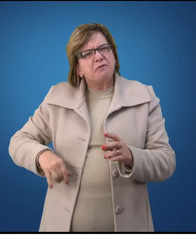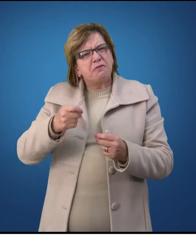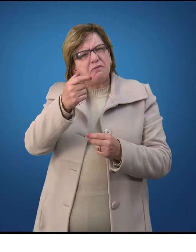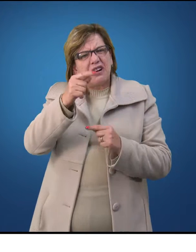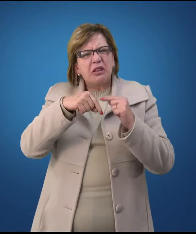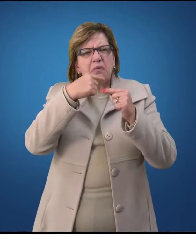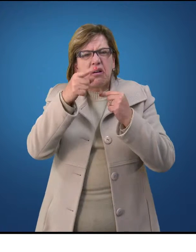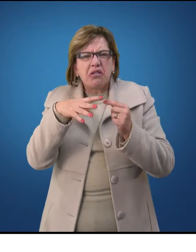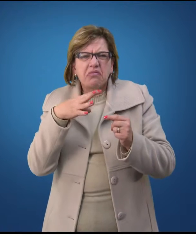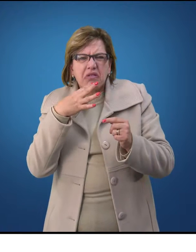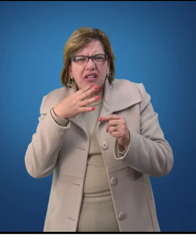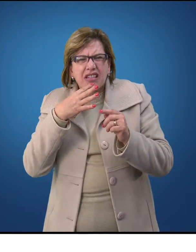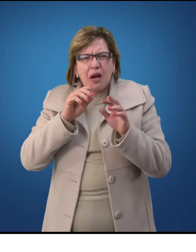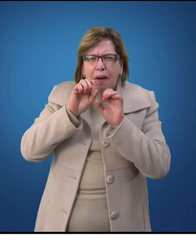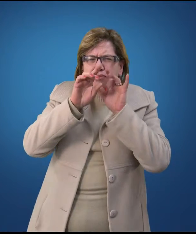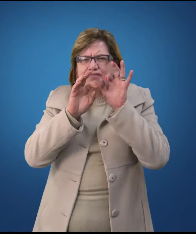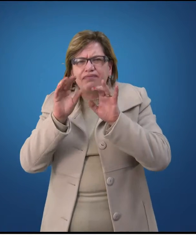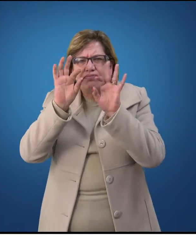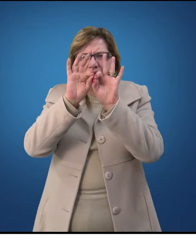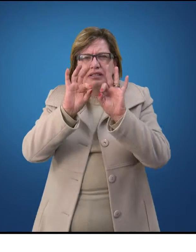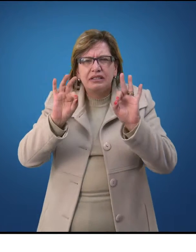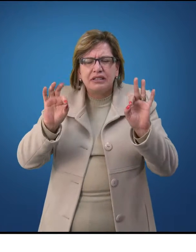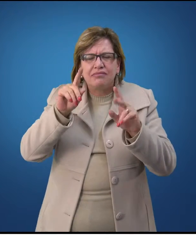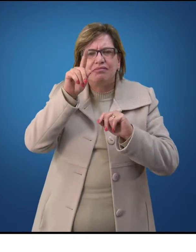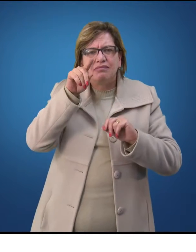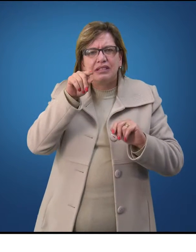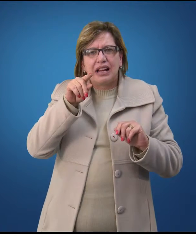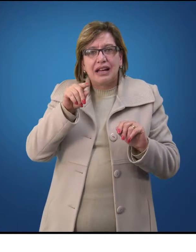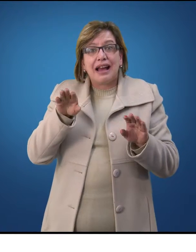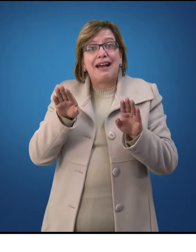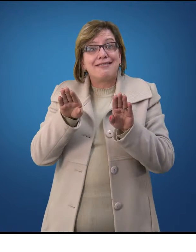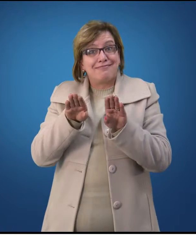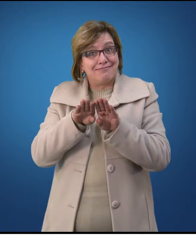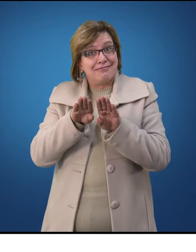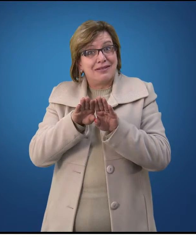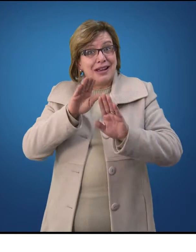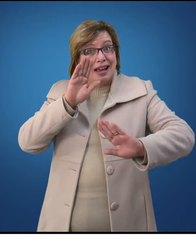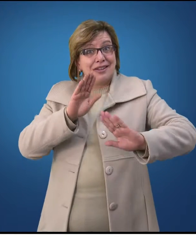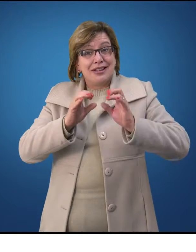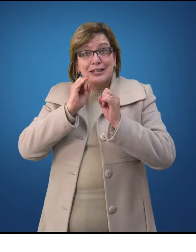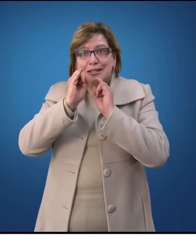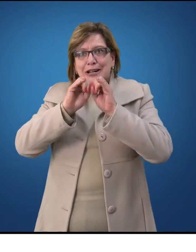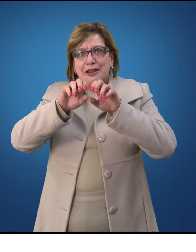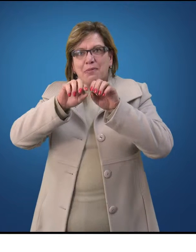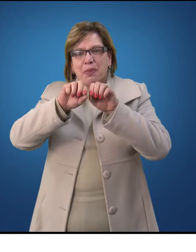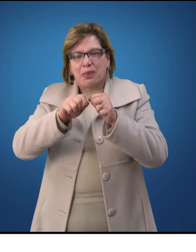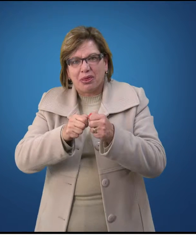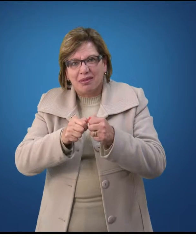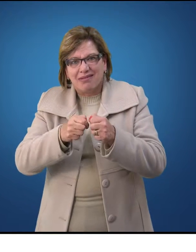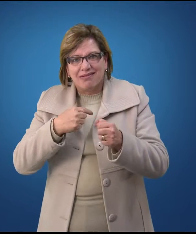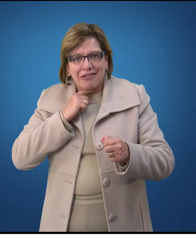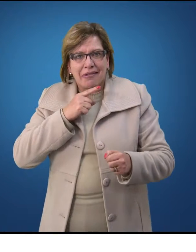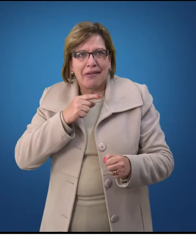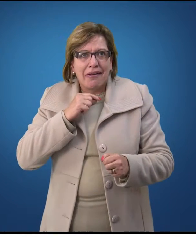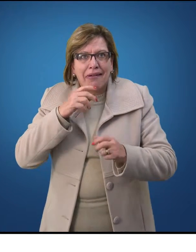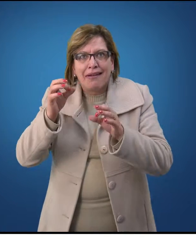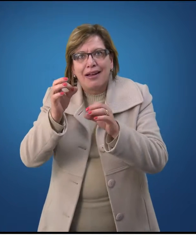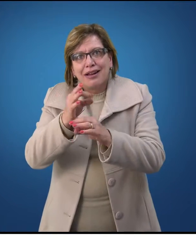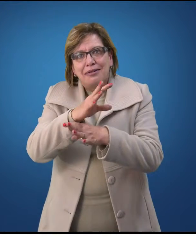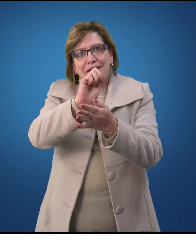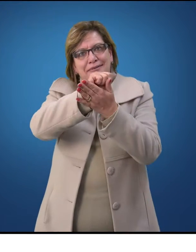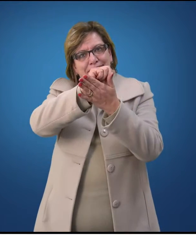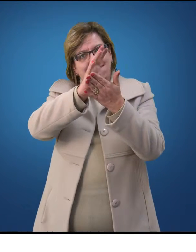conheci e aprendi a navegar, foi muito simples. Ah, às vezes a internet caía e eu não conseguia completar as minhas